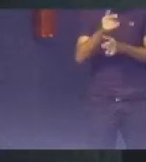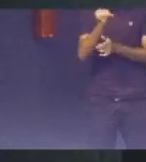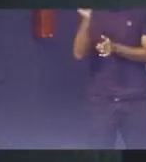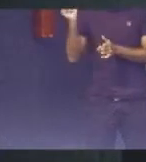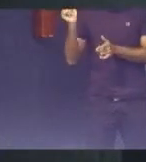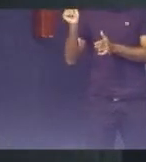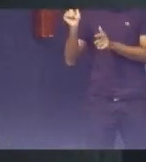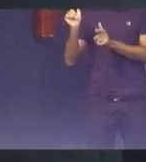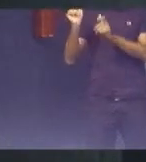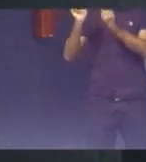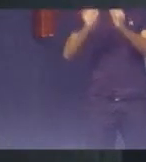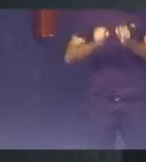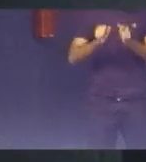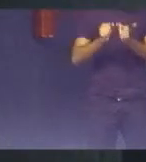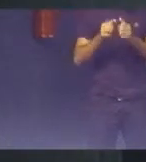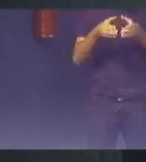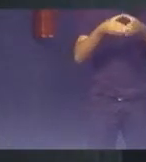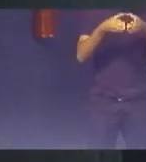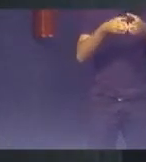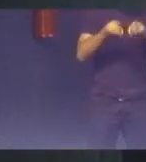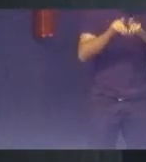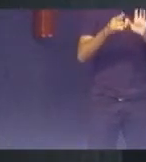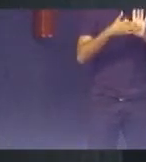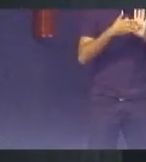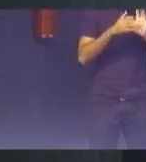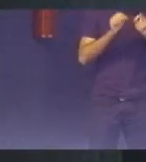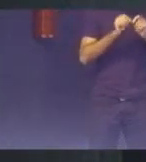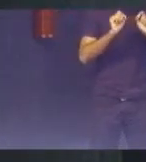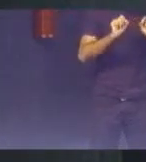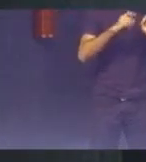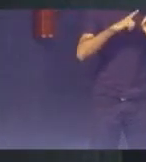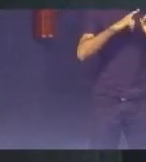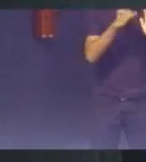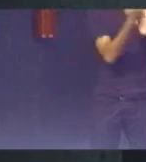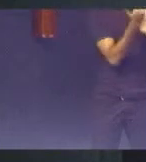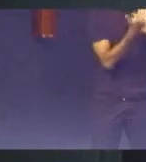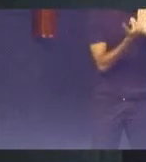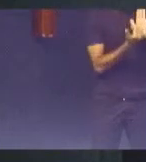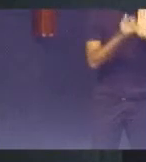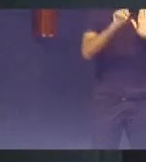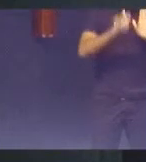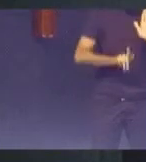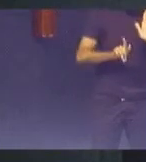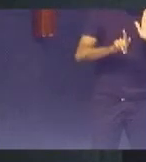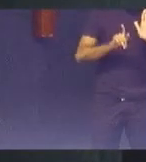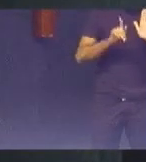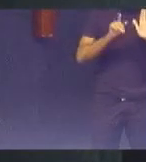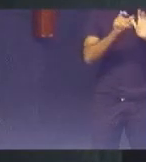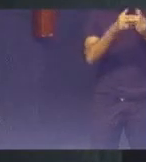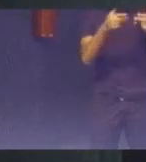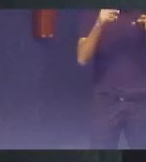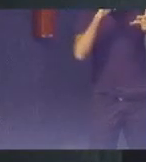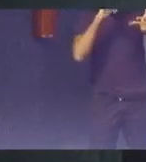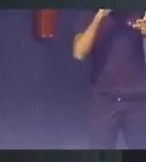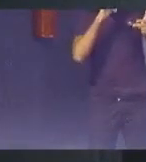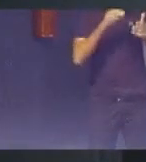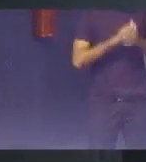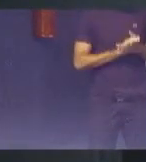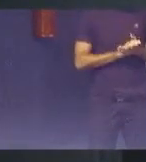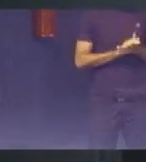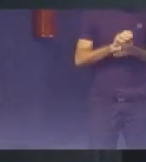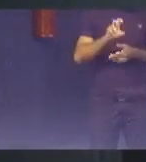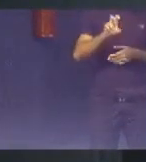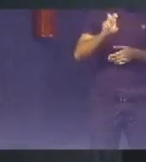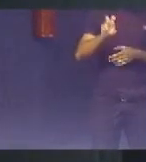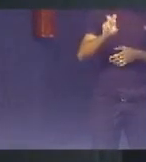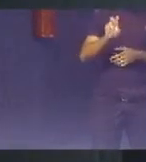Envolvidos E a proposta Que nós fizemos É de ter um plano De gestão De risco 5W2H Quem